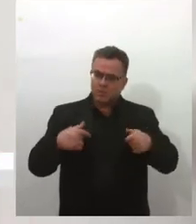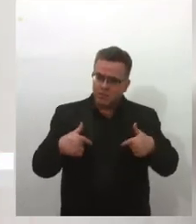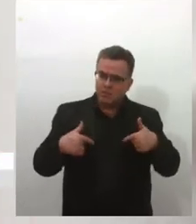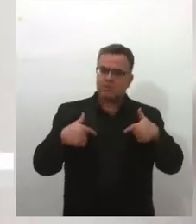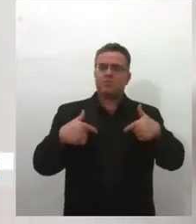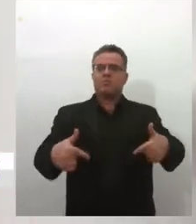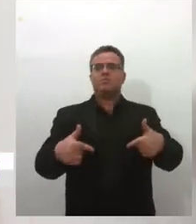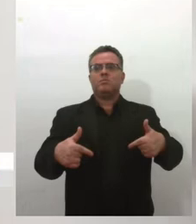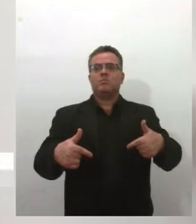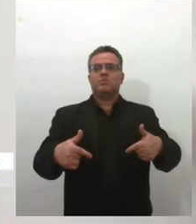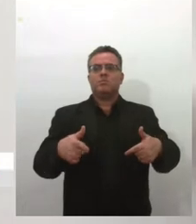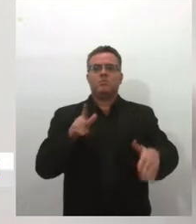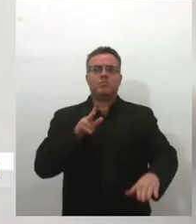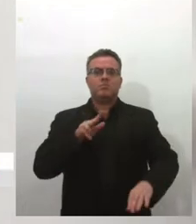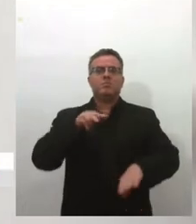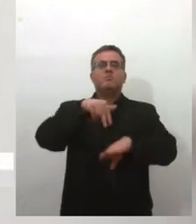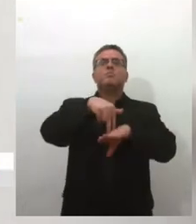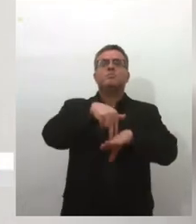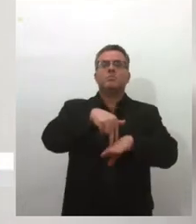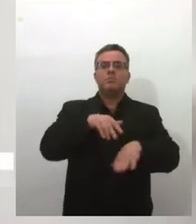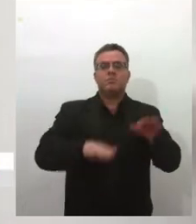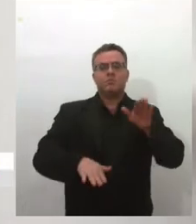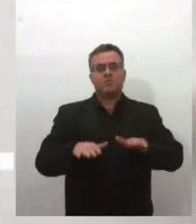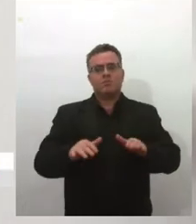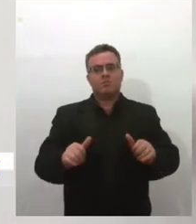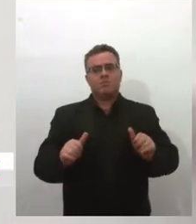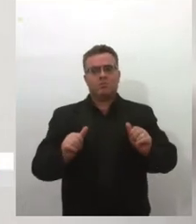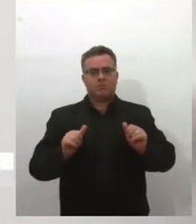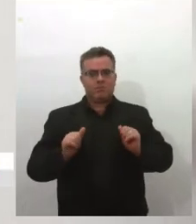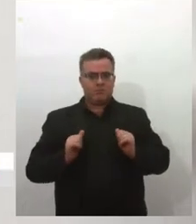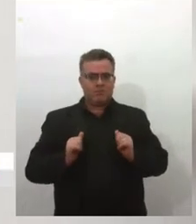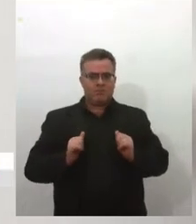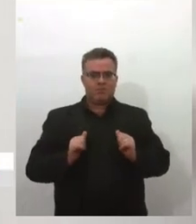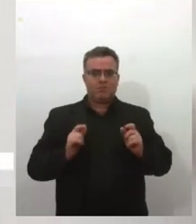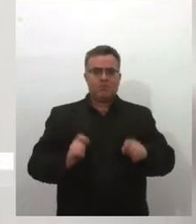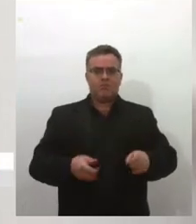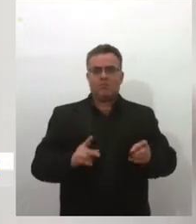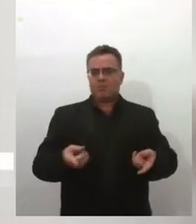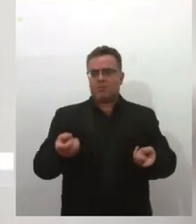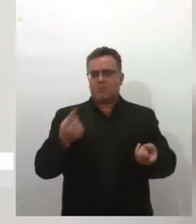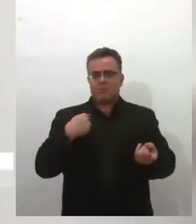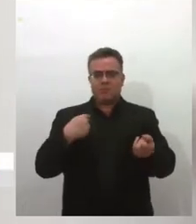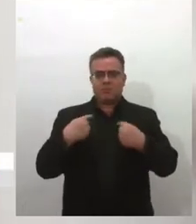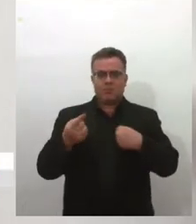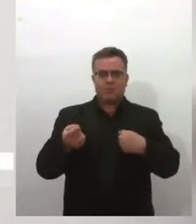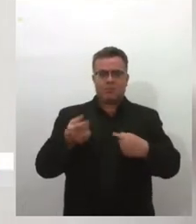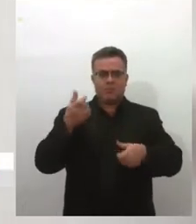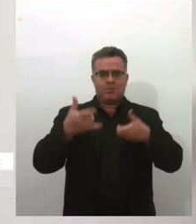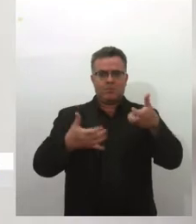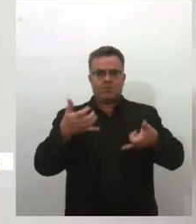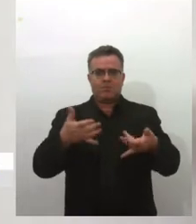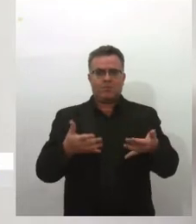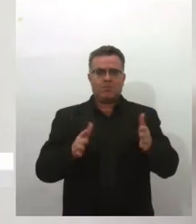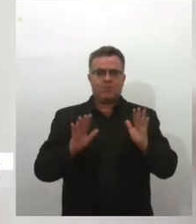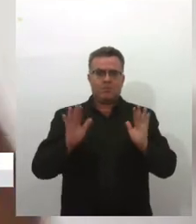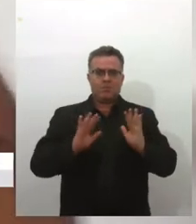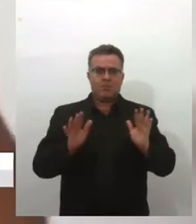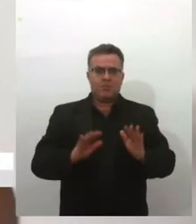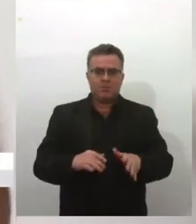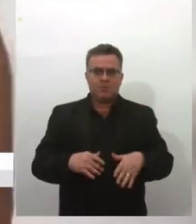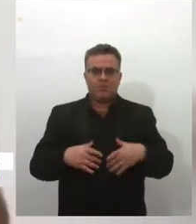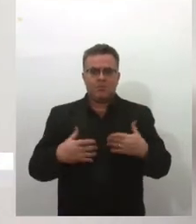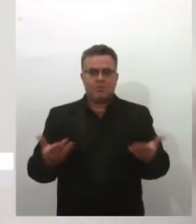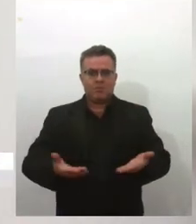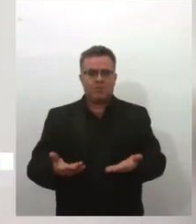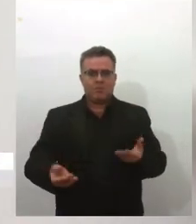de outras coisas, e às vezes nos condicionam muito, né? Ao que a gente tem que fazer, ao que a gente tem que falar, e eu acho assim, por mais que hoje